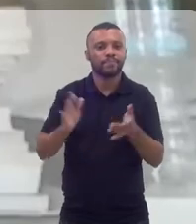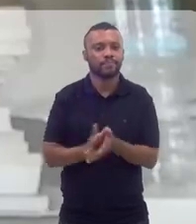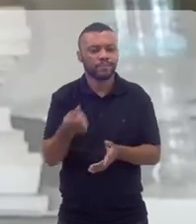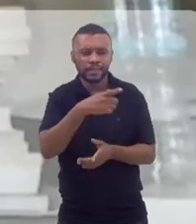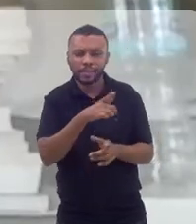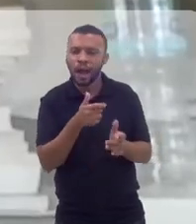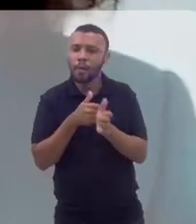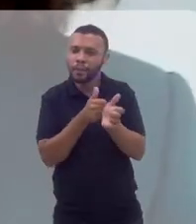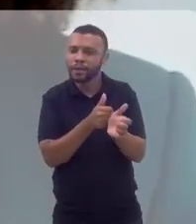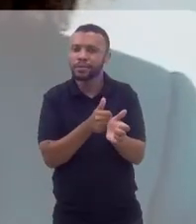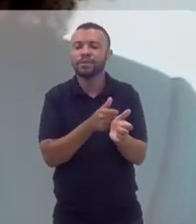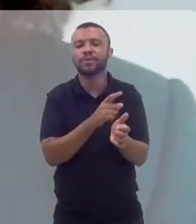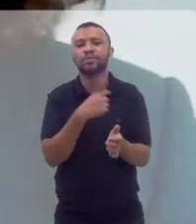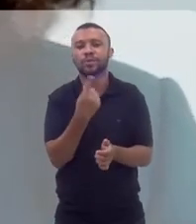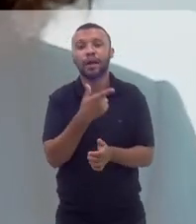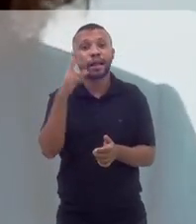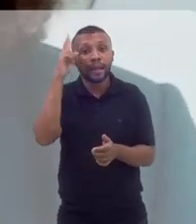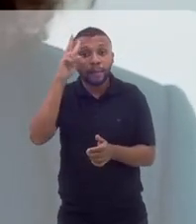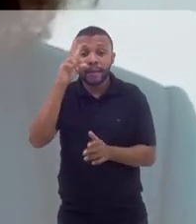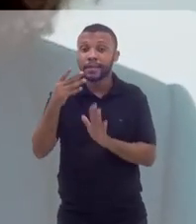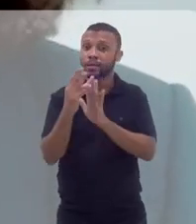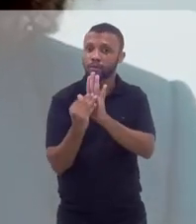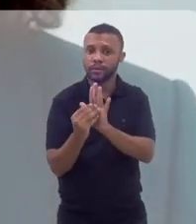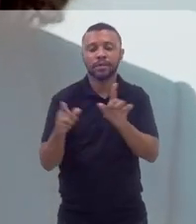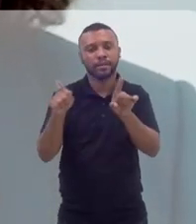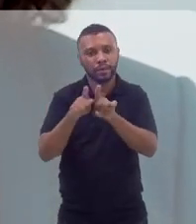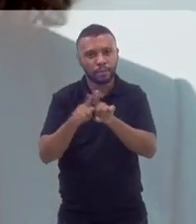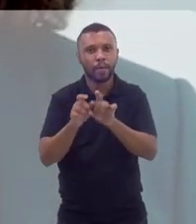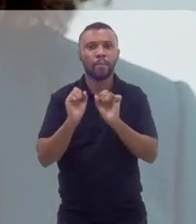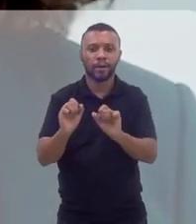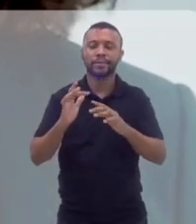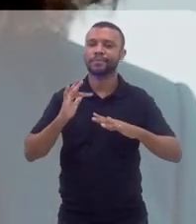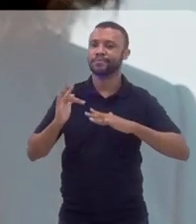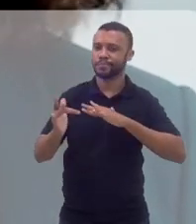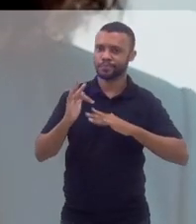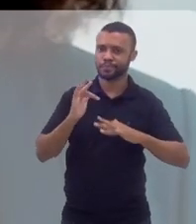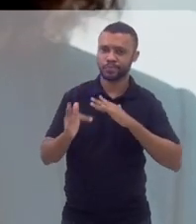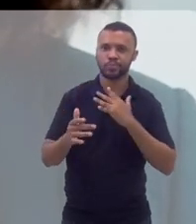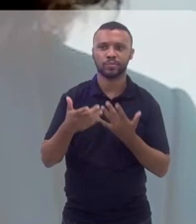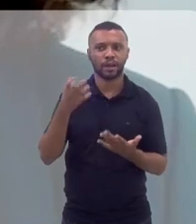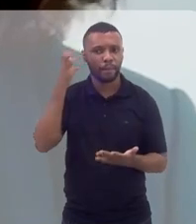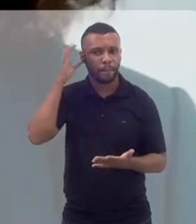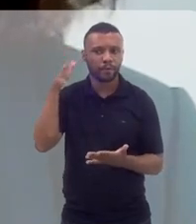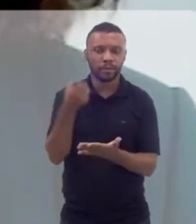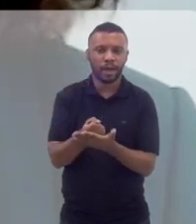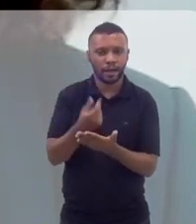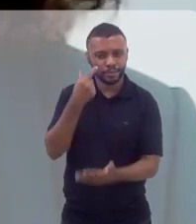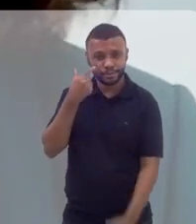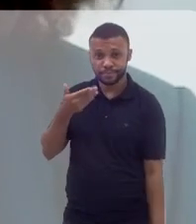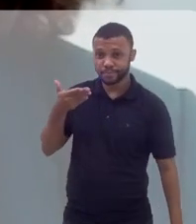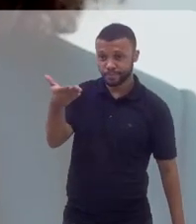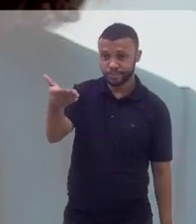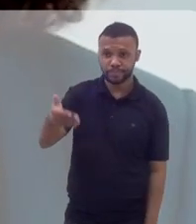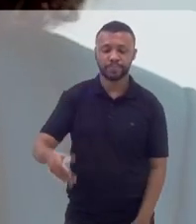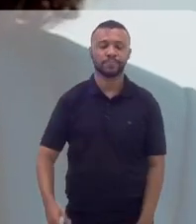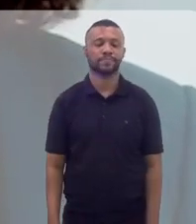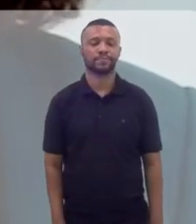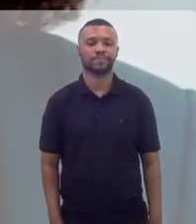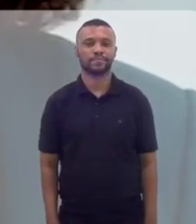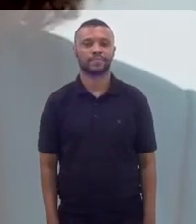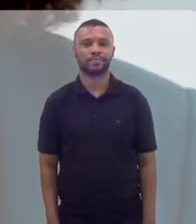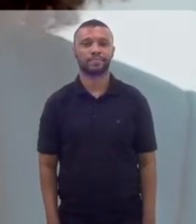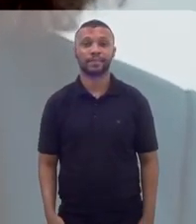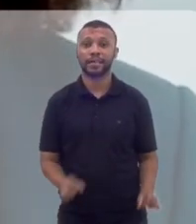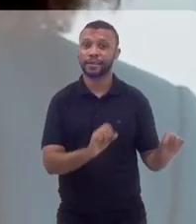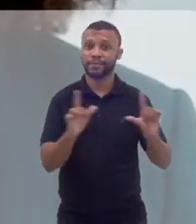disposição. Para quem está acompanhando a gente aqui, só lembrar que esse conteúdo também está disponível nas plataformas de áudio. É só buscar pelo podcast e quero